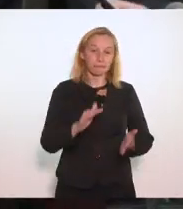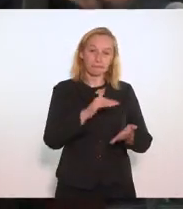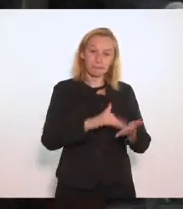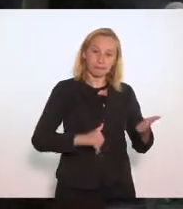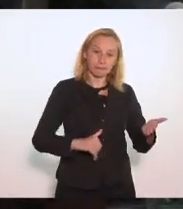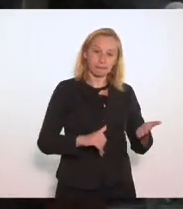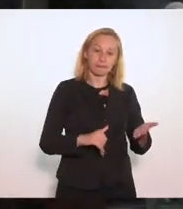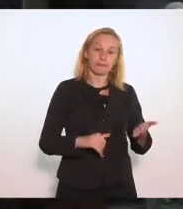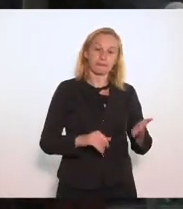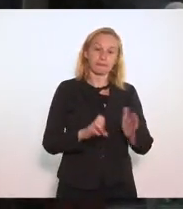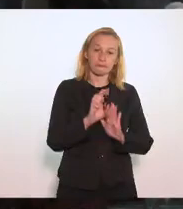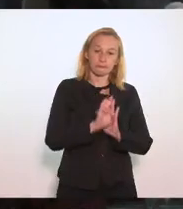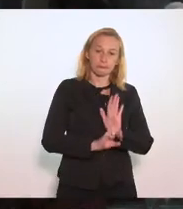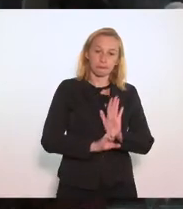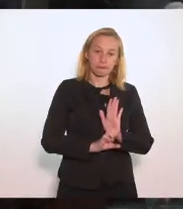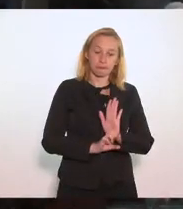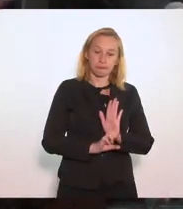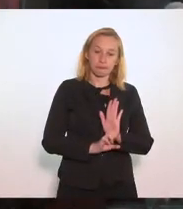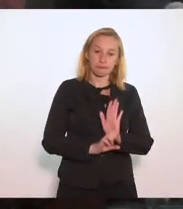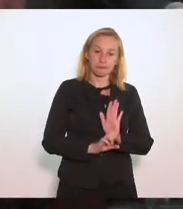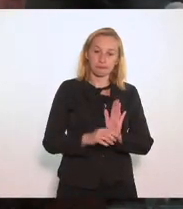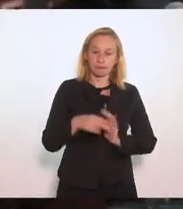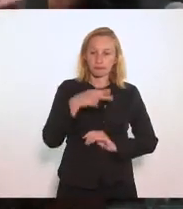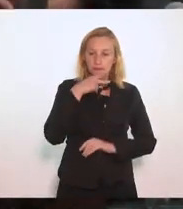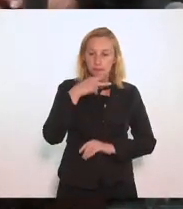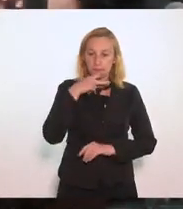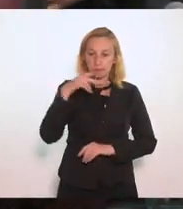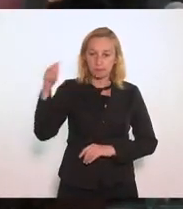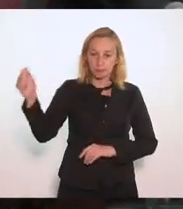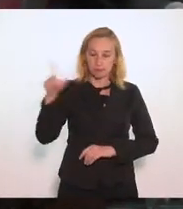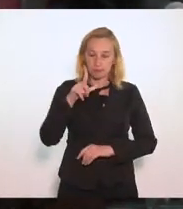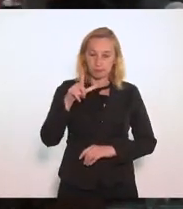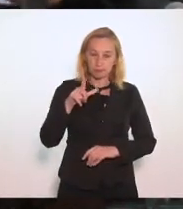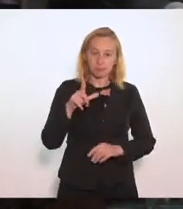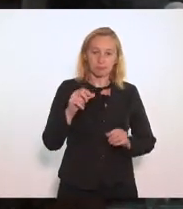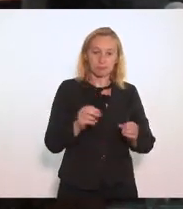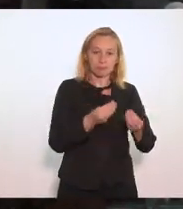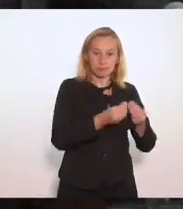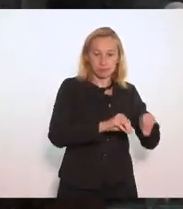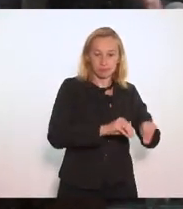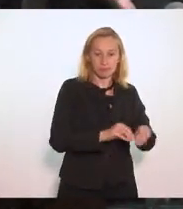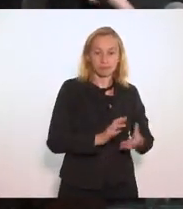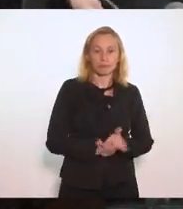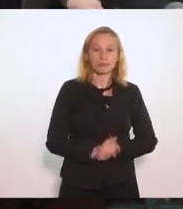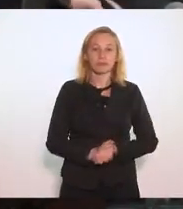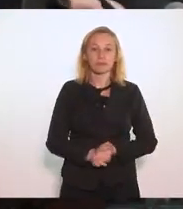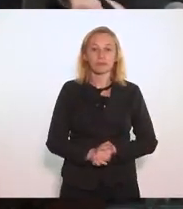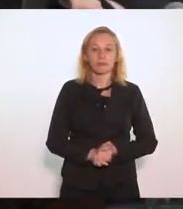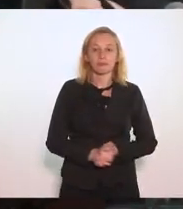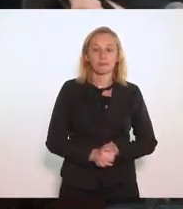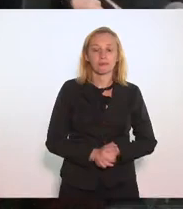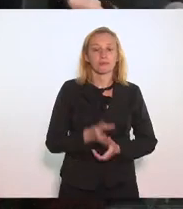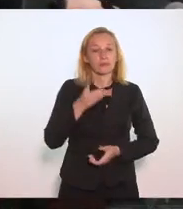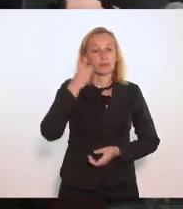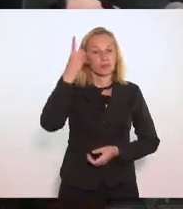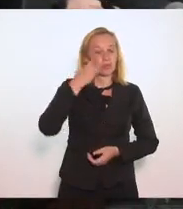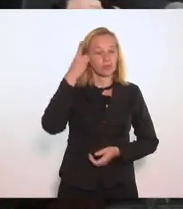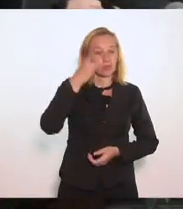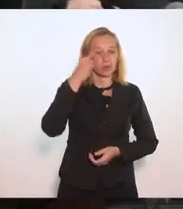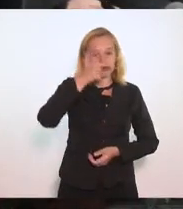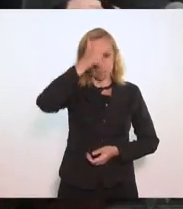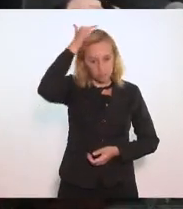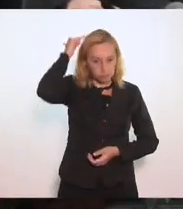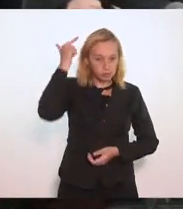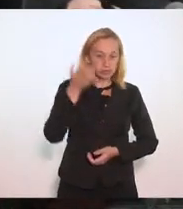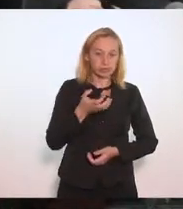11 Destaques Então dizer que está Prejudicado Os destaques Da bancada O Deputado Luiz Quer fazer um voto de